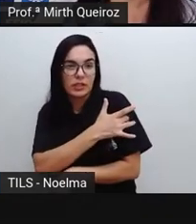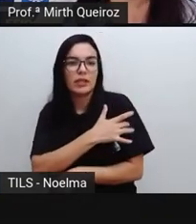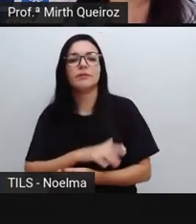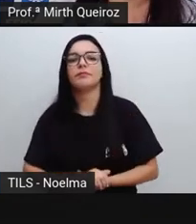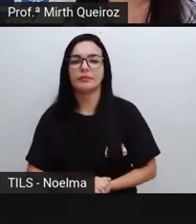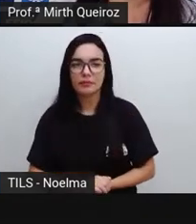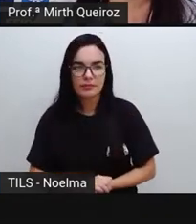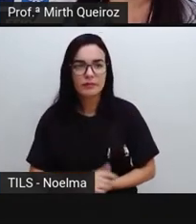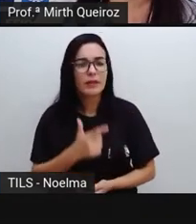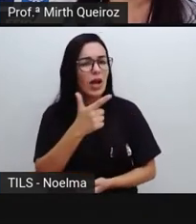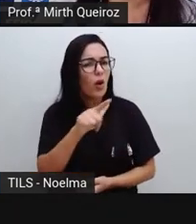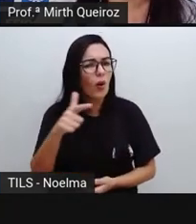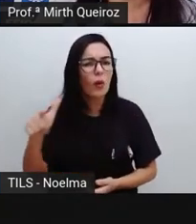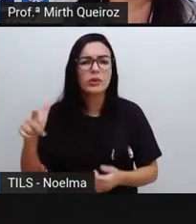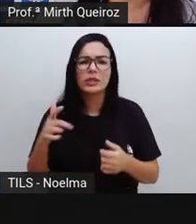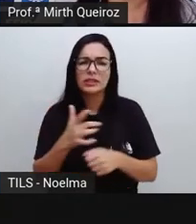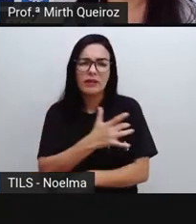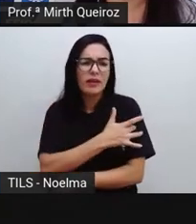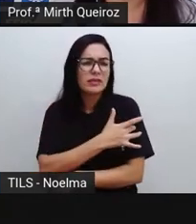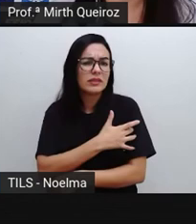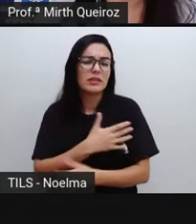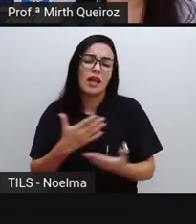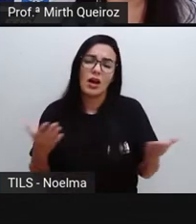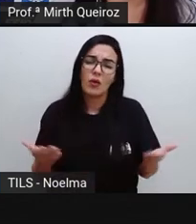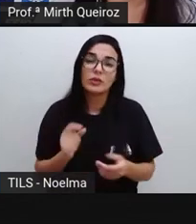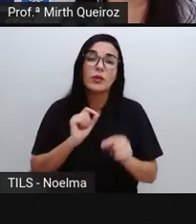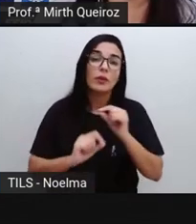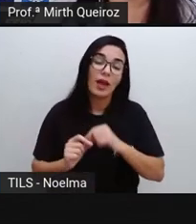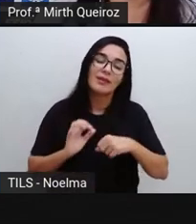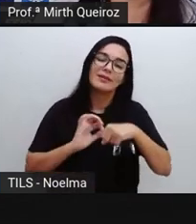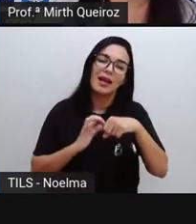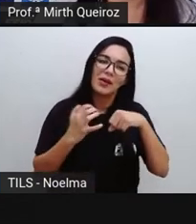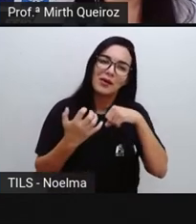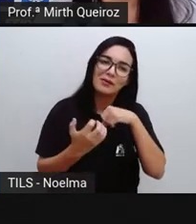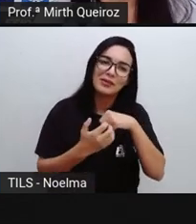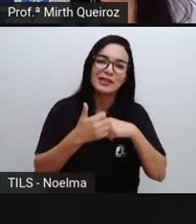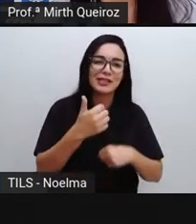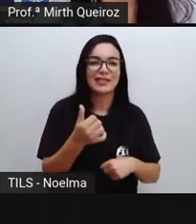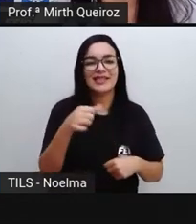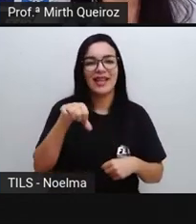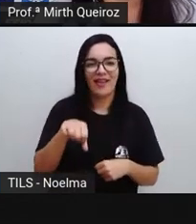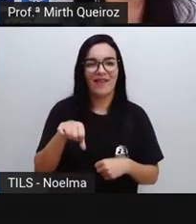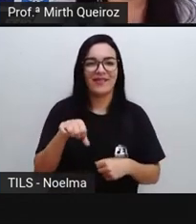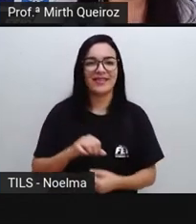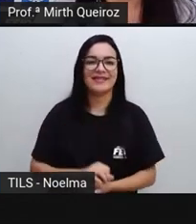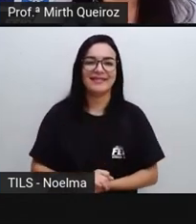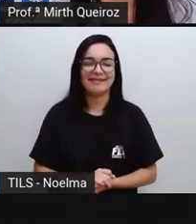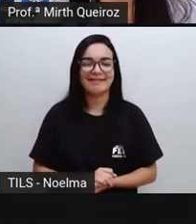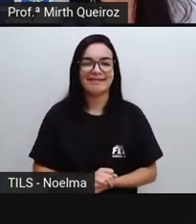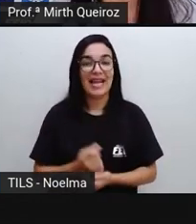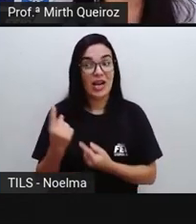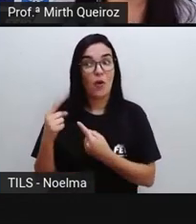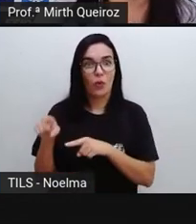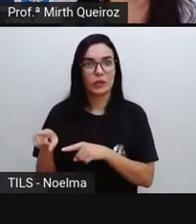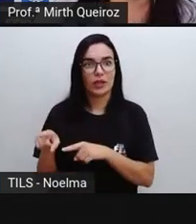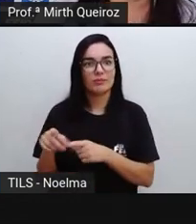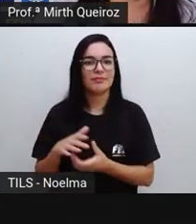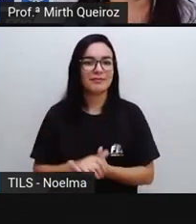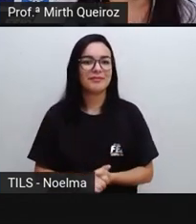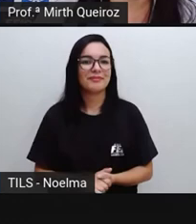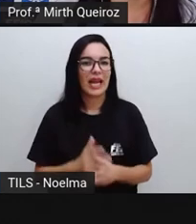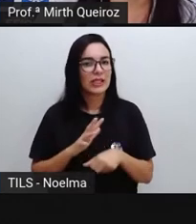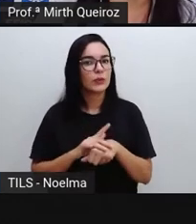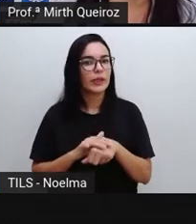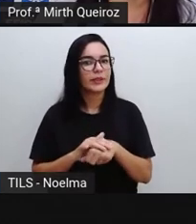e aí a gente tem outras vacinas hoje como é o caso aí da COVID-19 contra a COVID-19